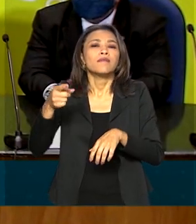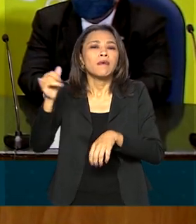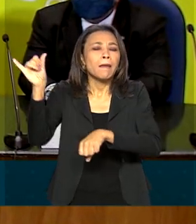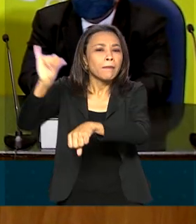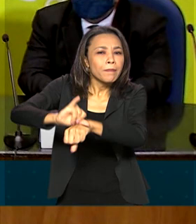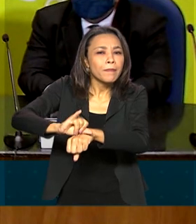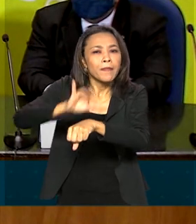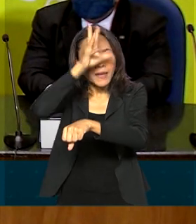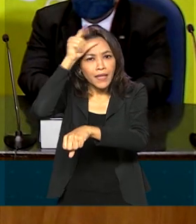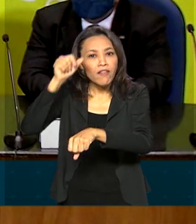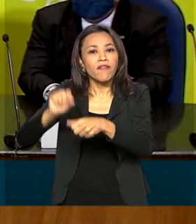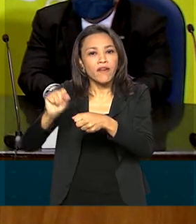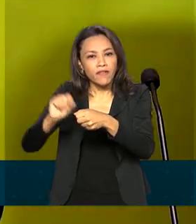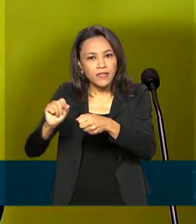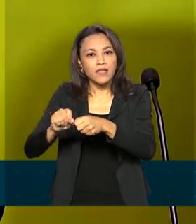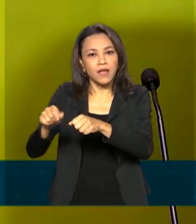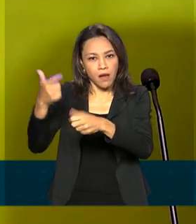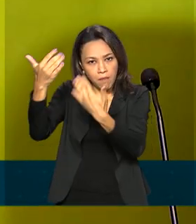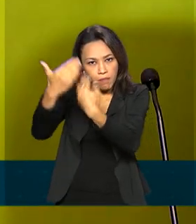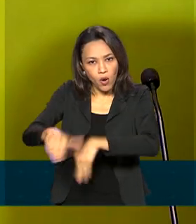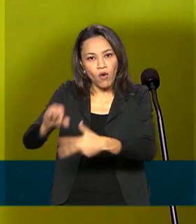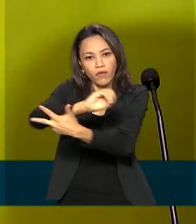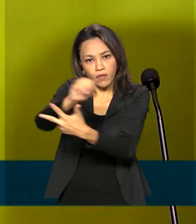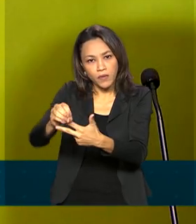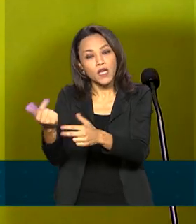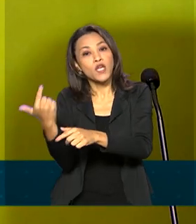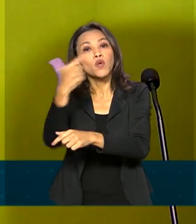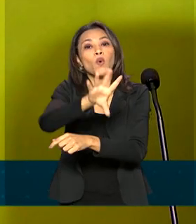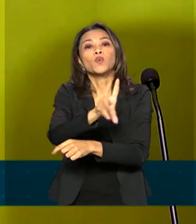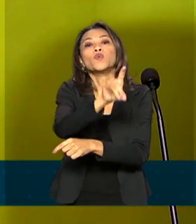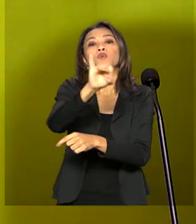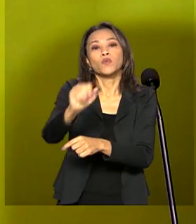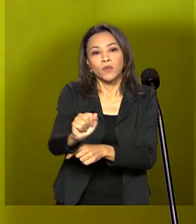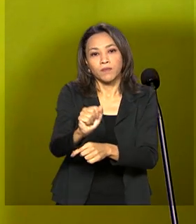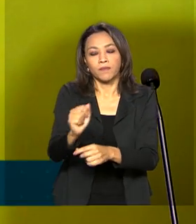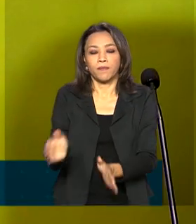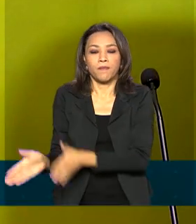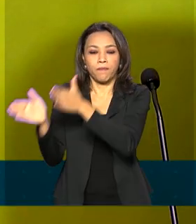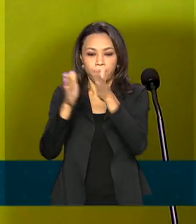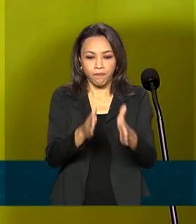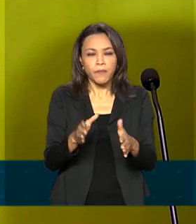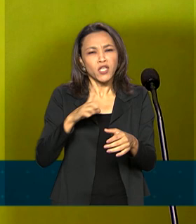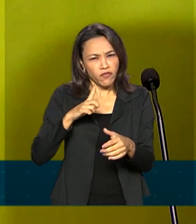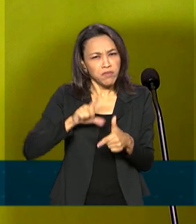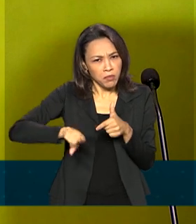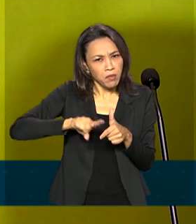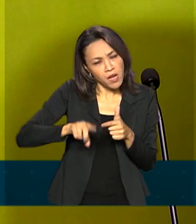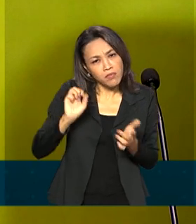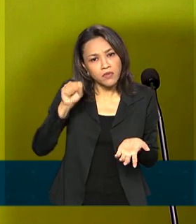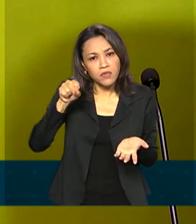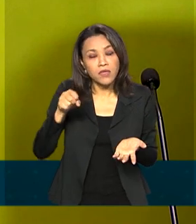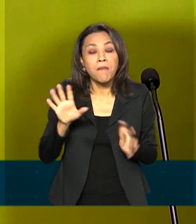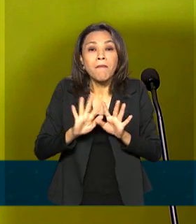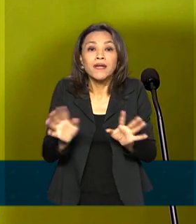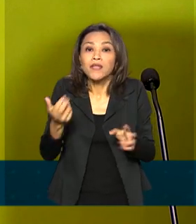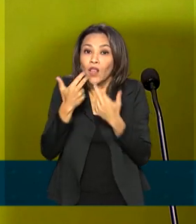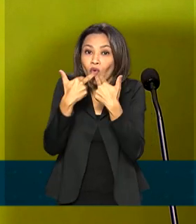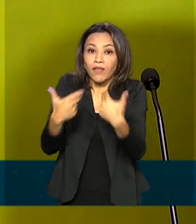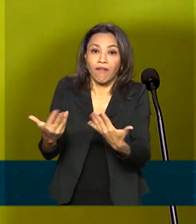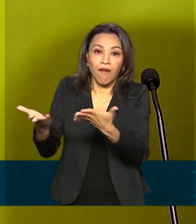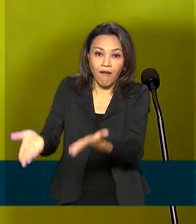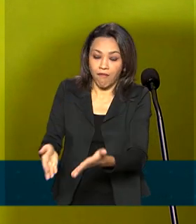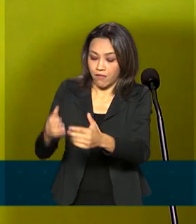a prova digital em outra data. Tivemos alguns problemas? Tivemos. Mas todo o processo novo, inédito,